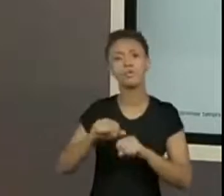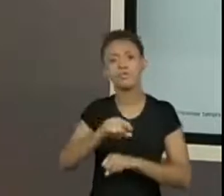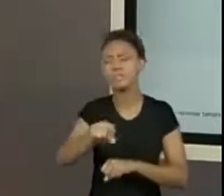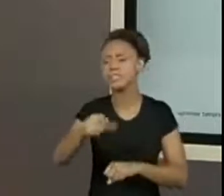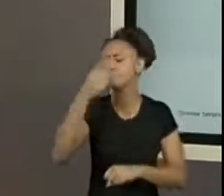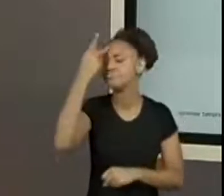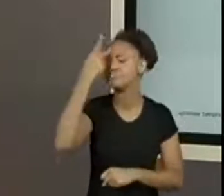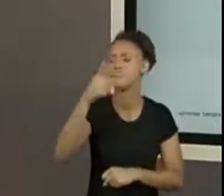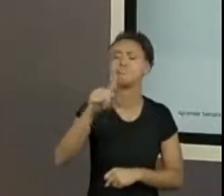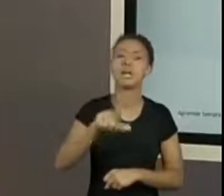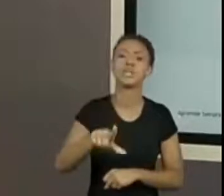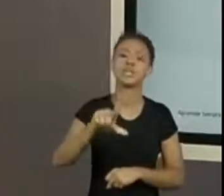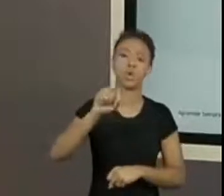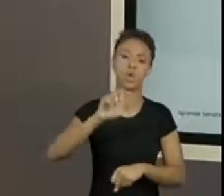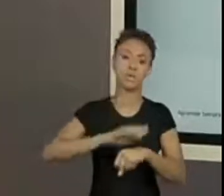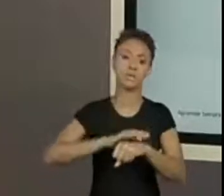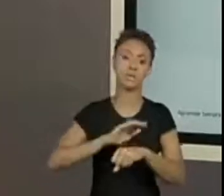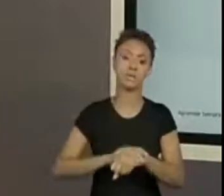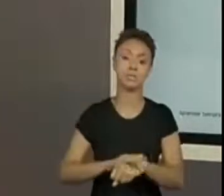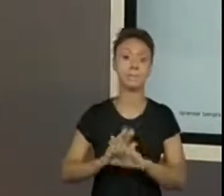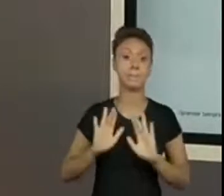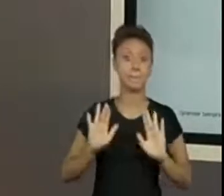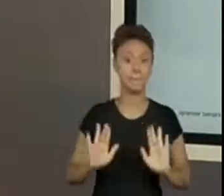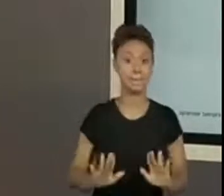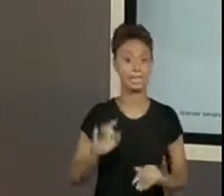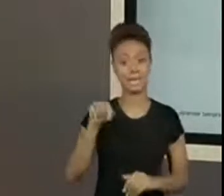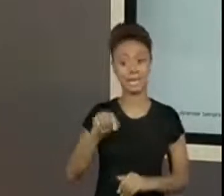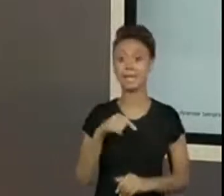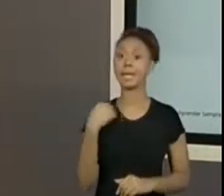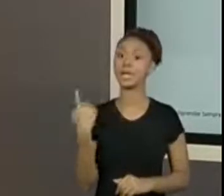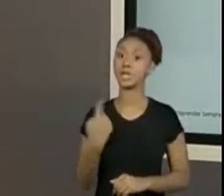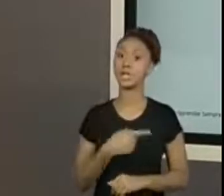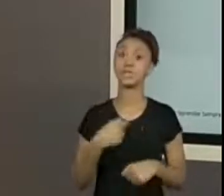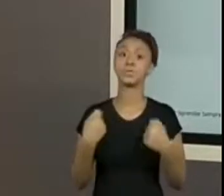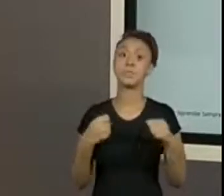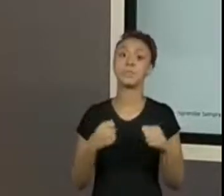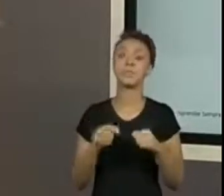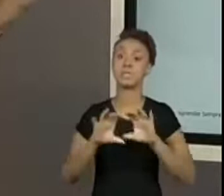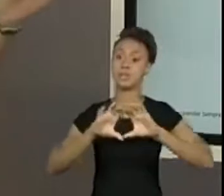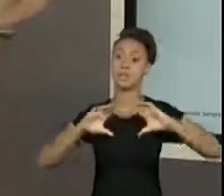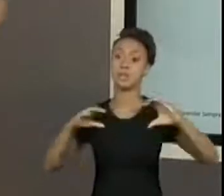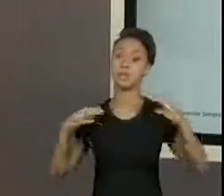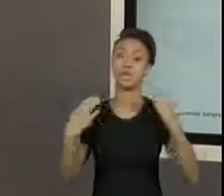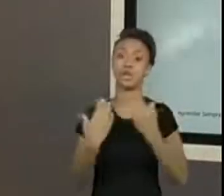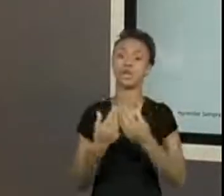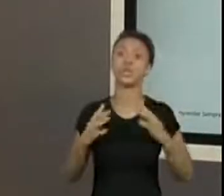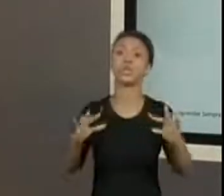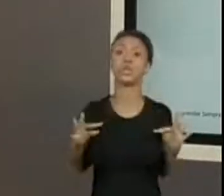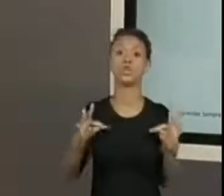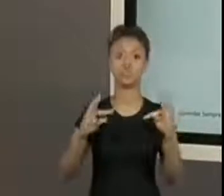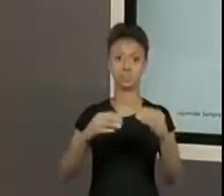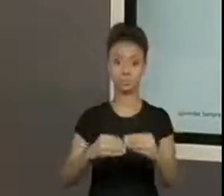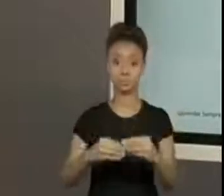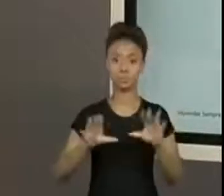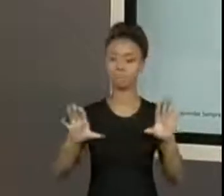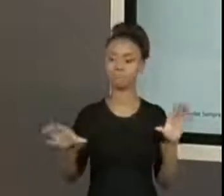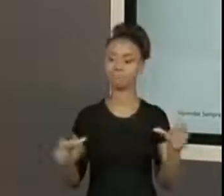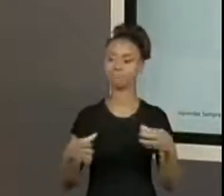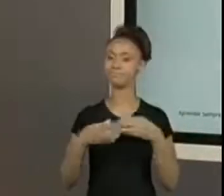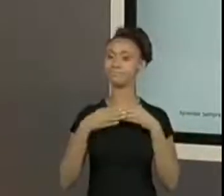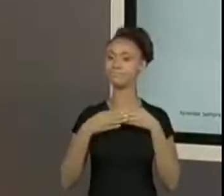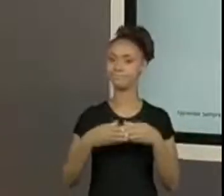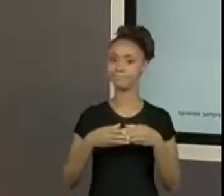escolham uma. Mas, na nossa aula, a gente vai precisar fazer uma coletivamente. Então, a gente vai pedir essa colaboração. Vamos